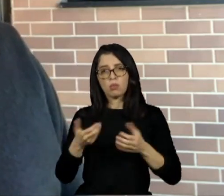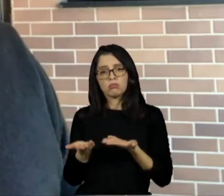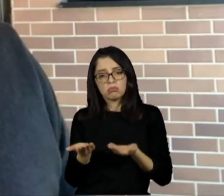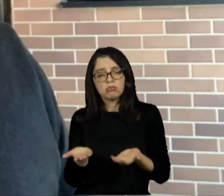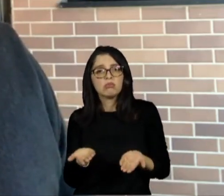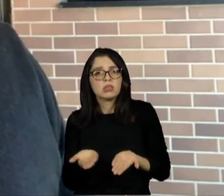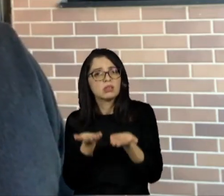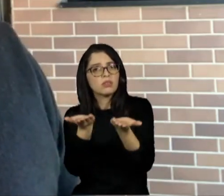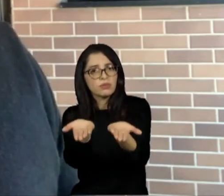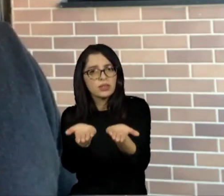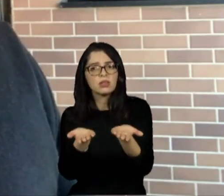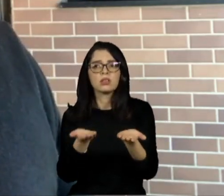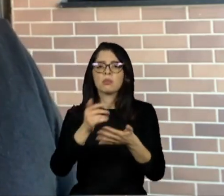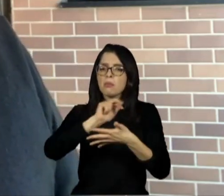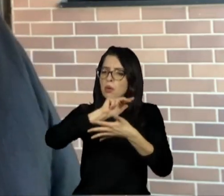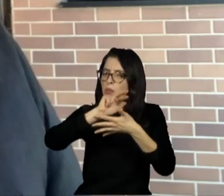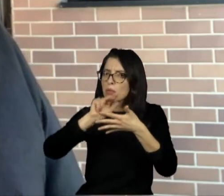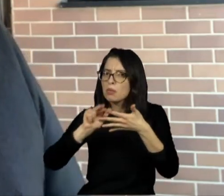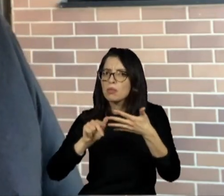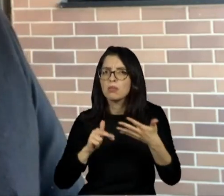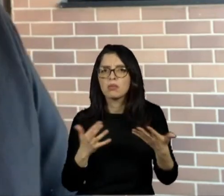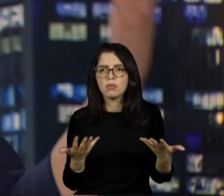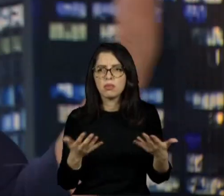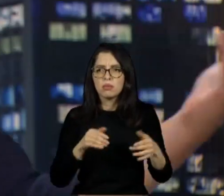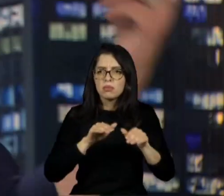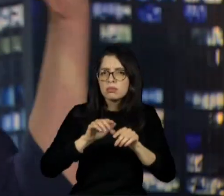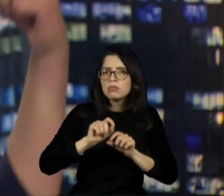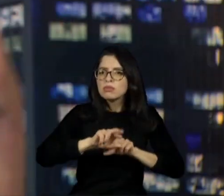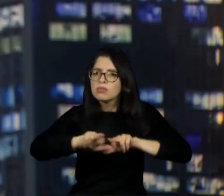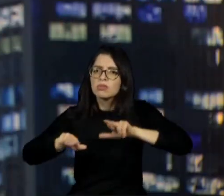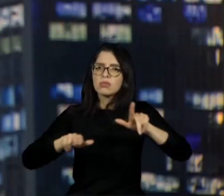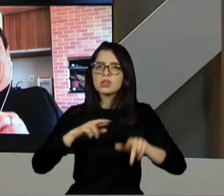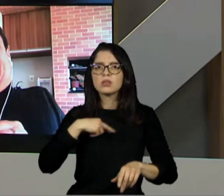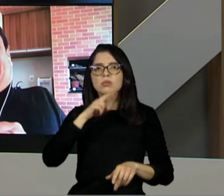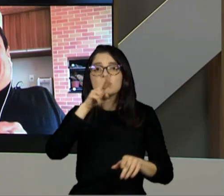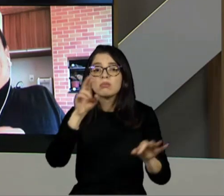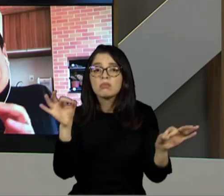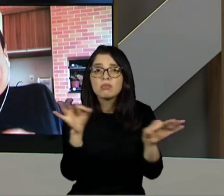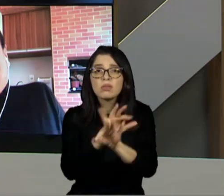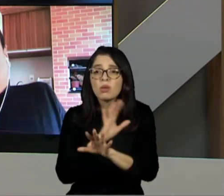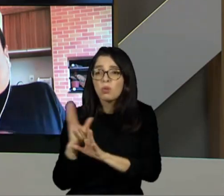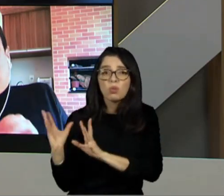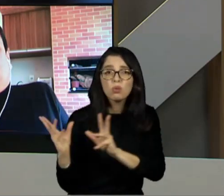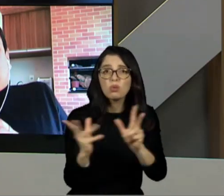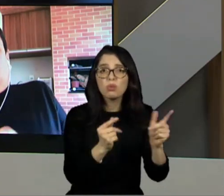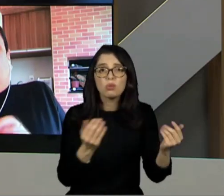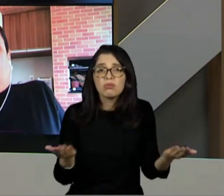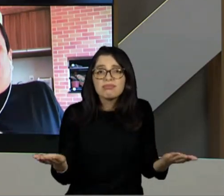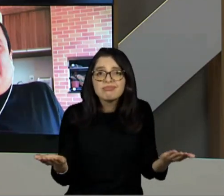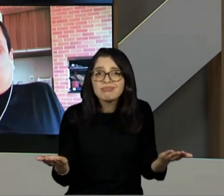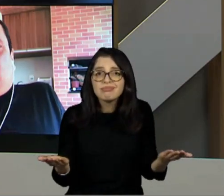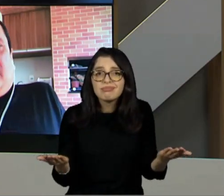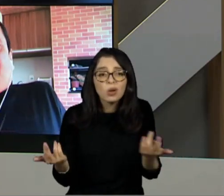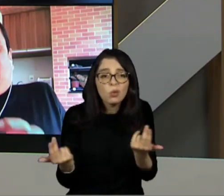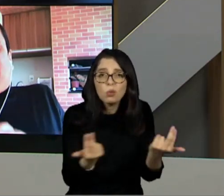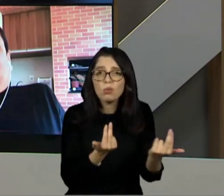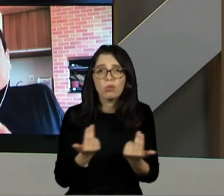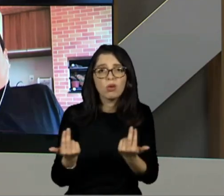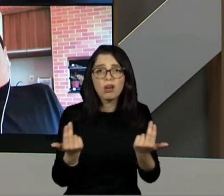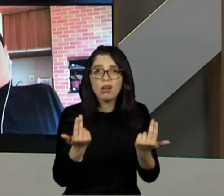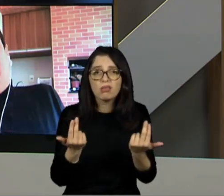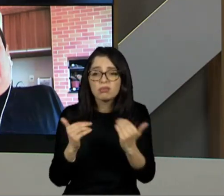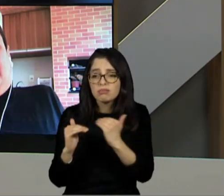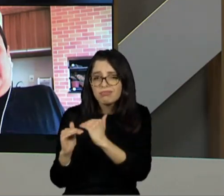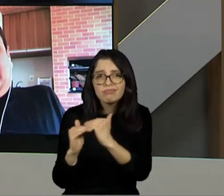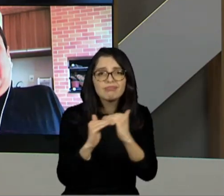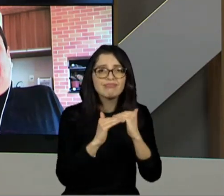diferenciação entre as pessoas nisso, né? É entregar o resultado e pronto, né? Exato. A pandemia nos colocou num pé de igualdade. entregue